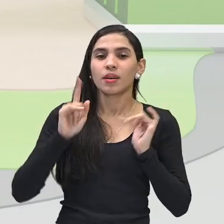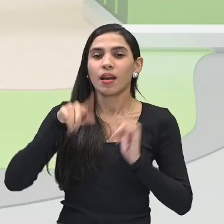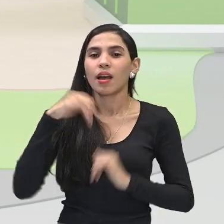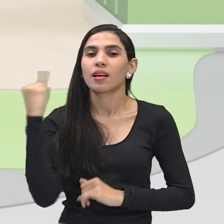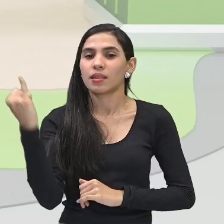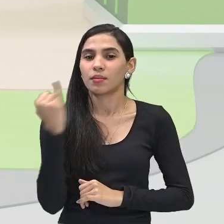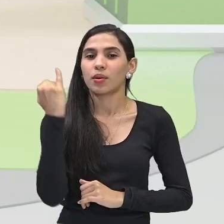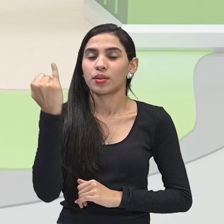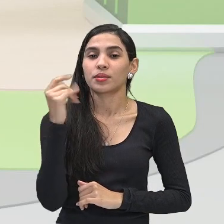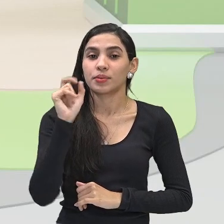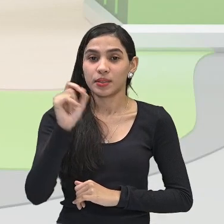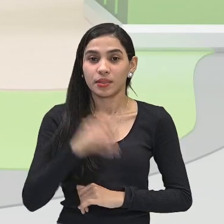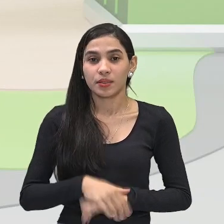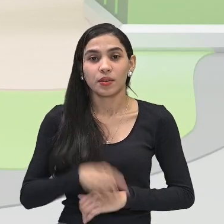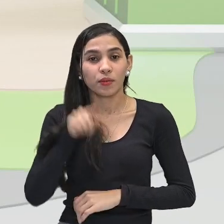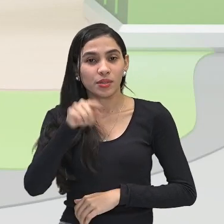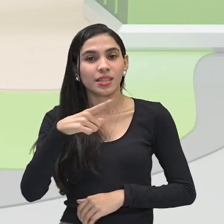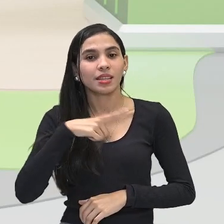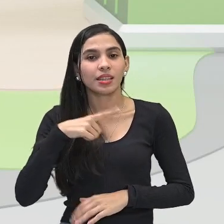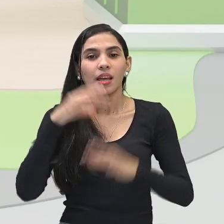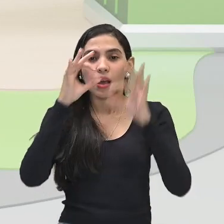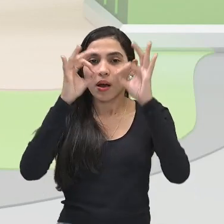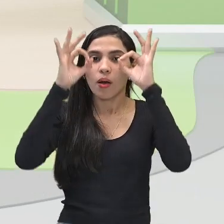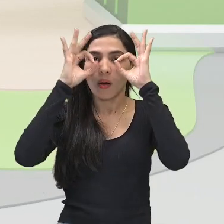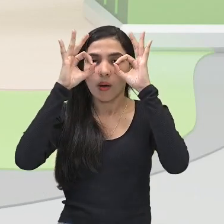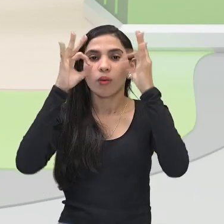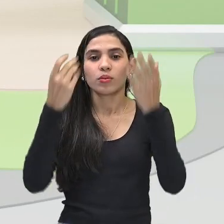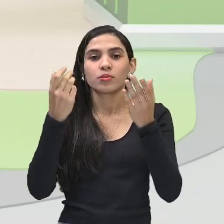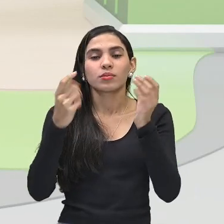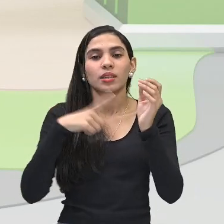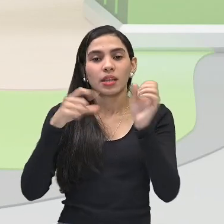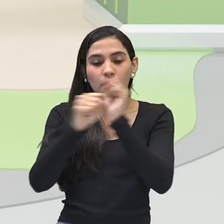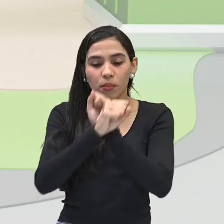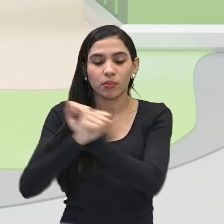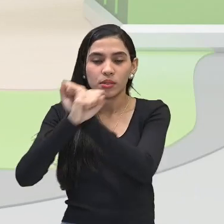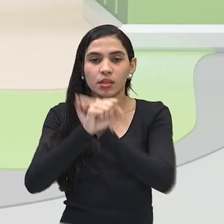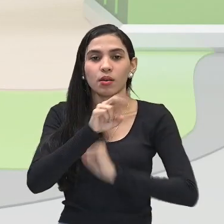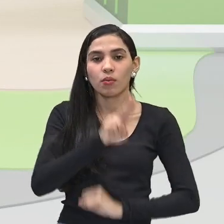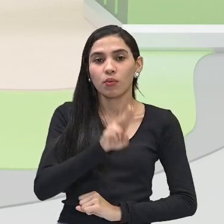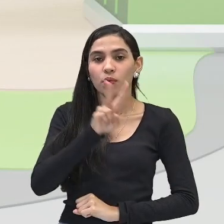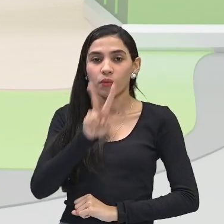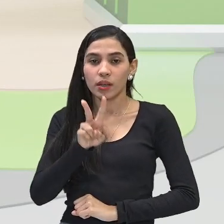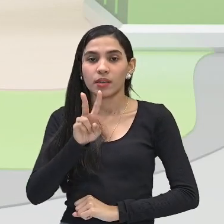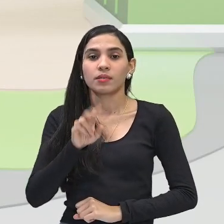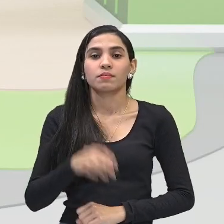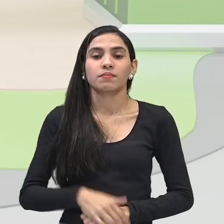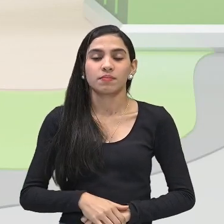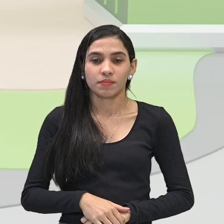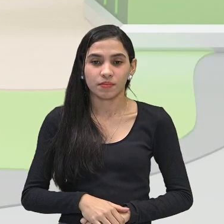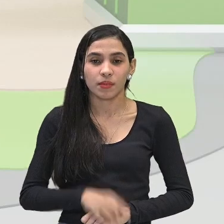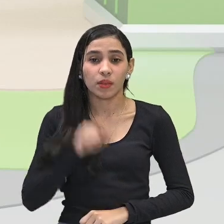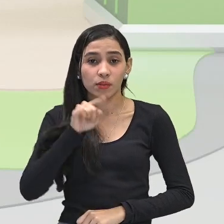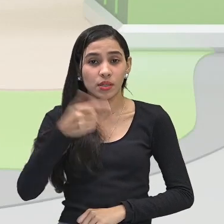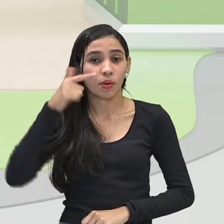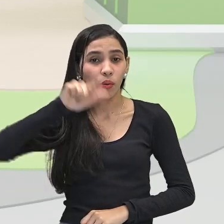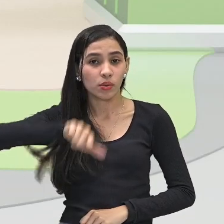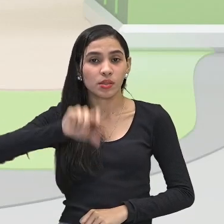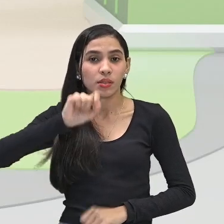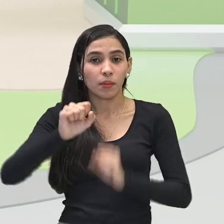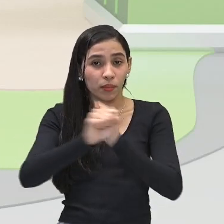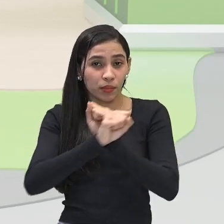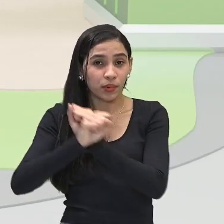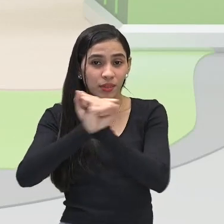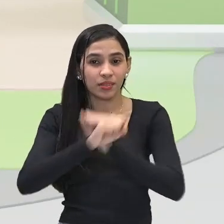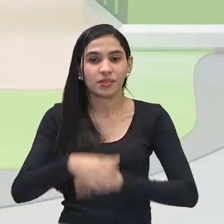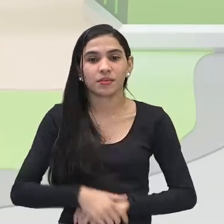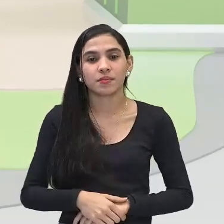todos os casos ter um óculos de sol com proteção UV garantida, tá bom? Para que você possa assim se proteger.